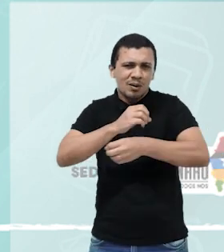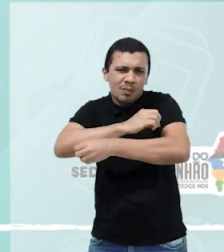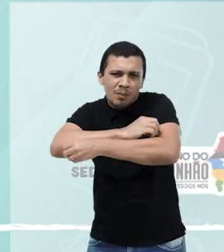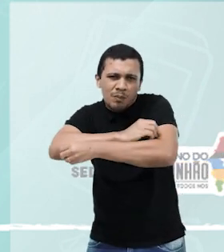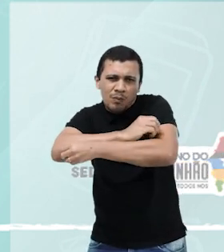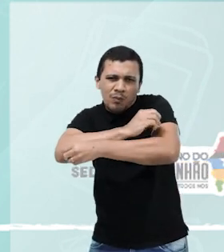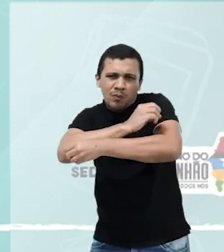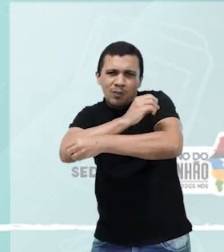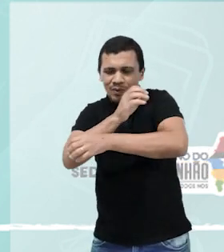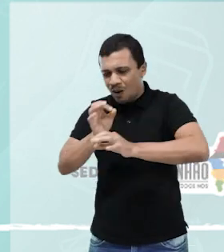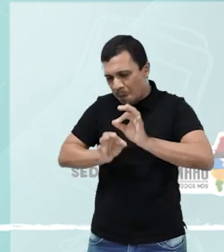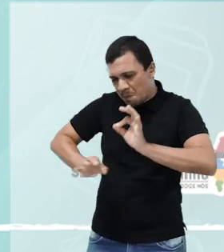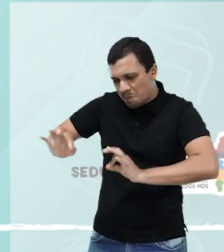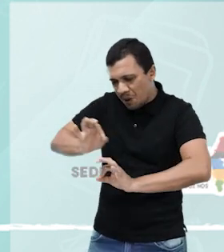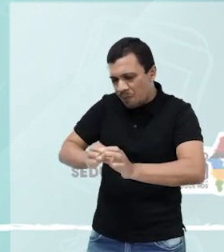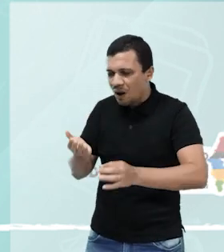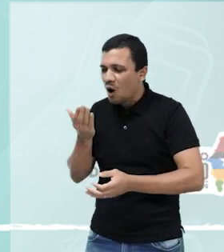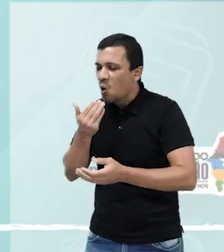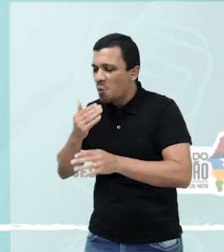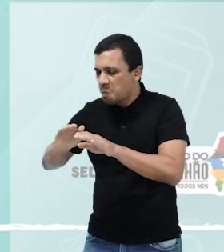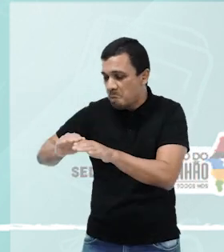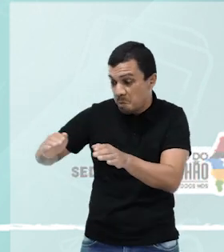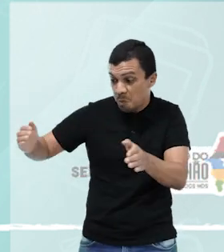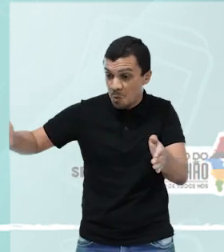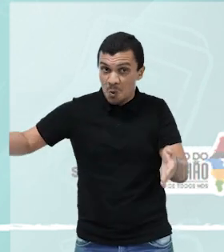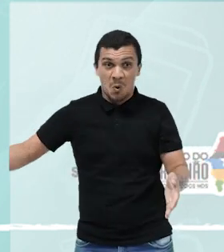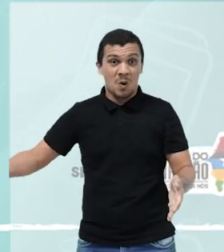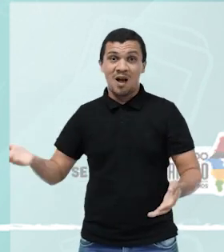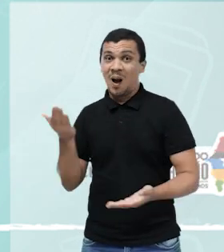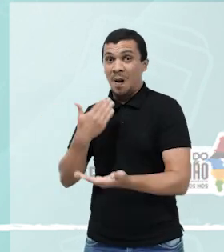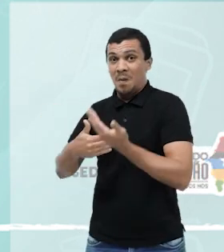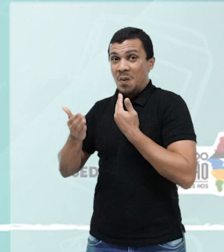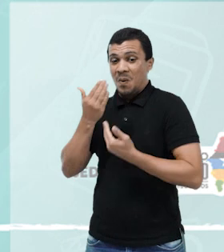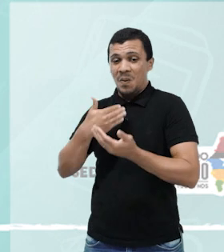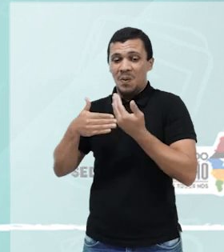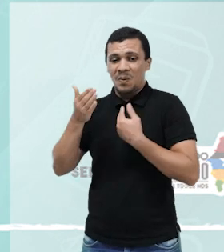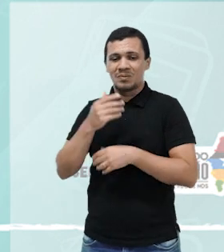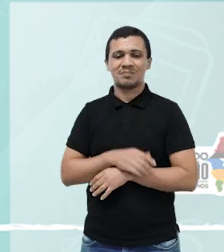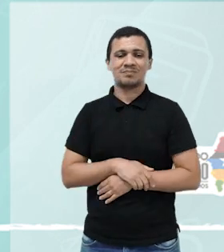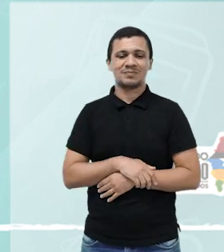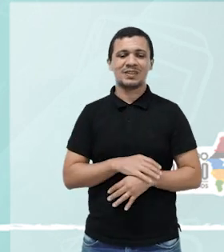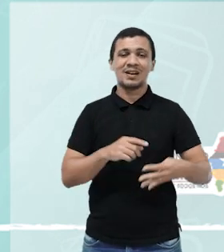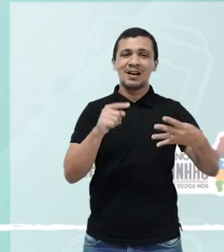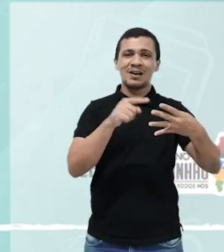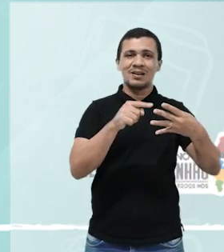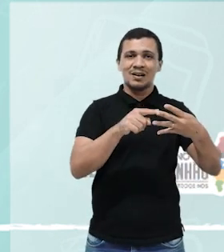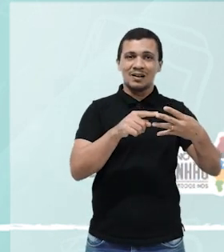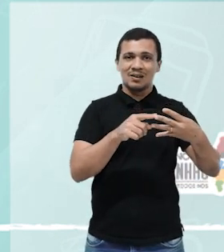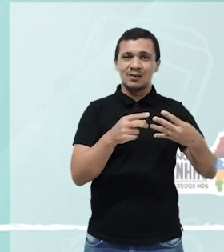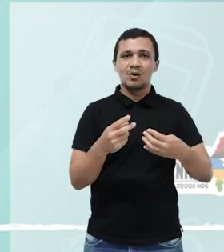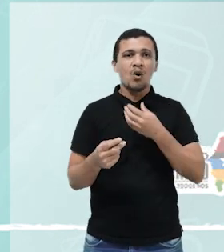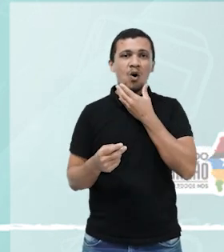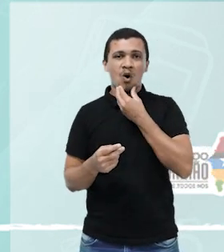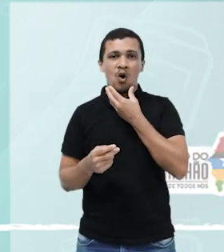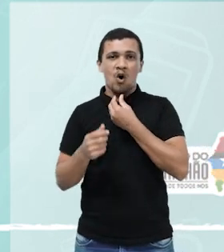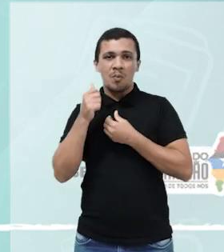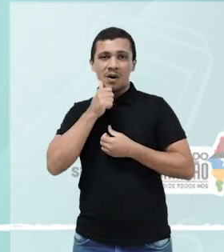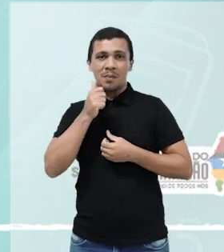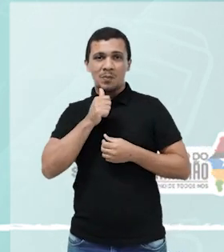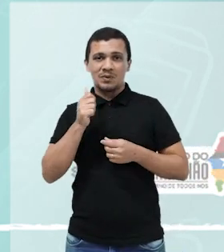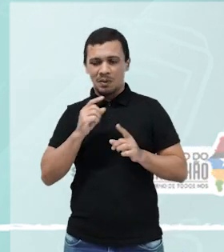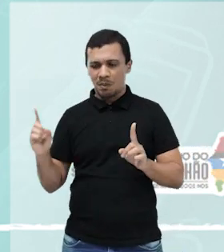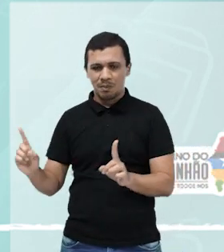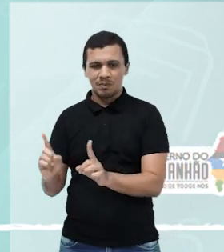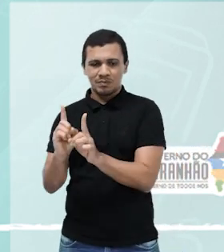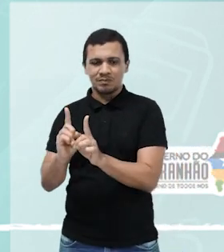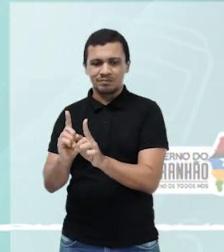preparado para o grande banquete. A grande dança é o segundo momento, mais longo, onde os casais se apresentam, e a talaveira é no